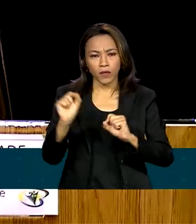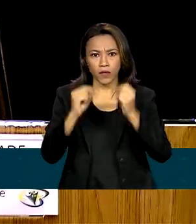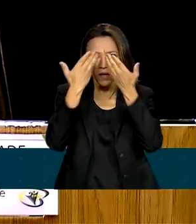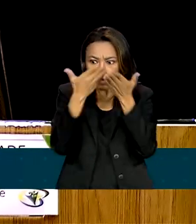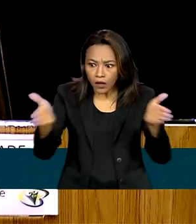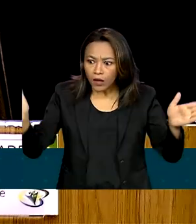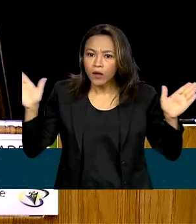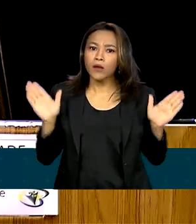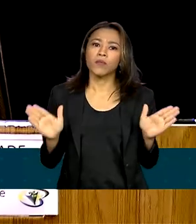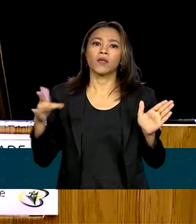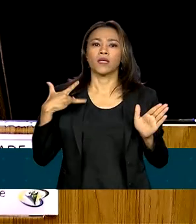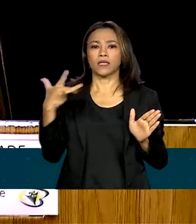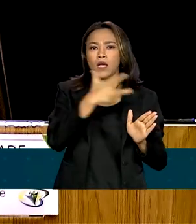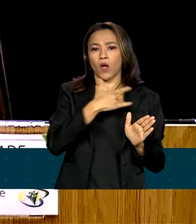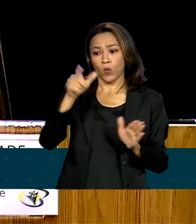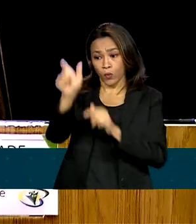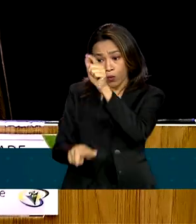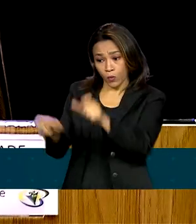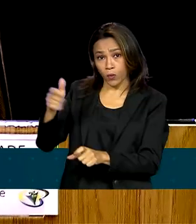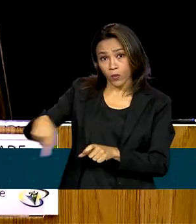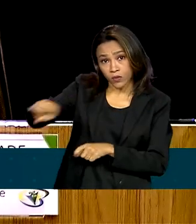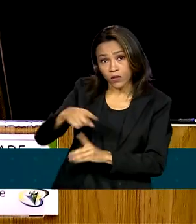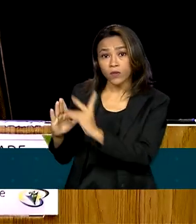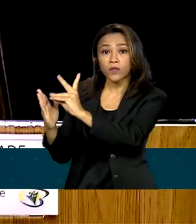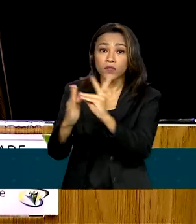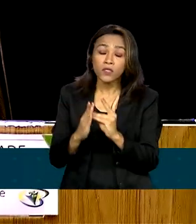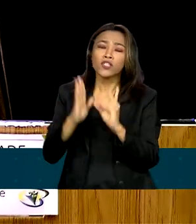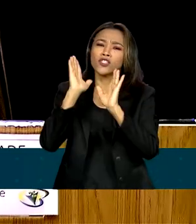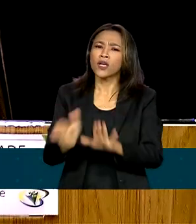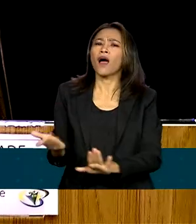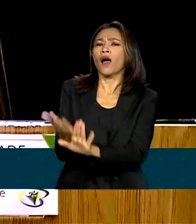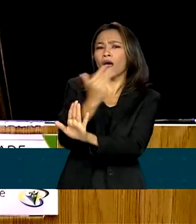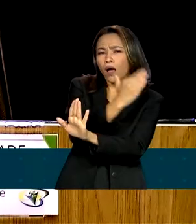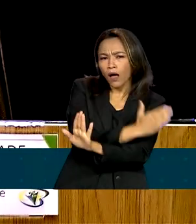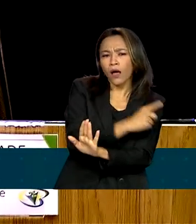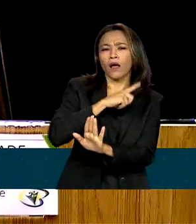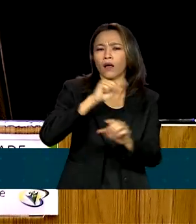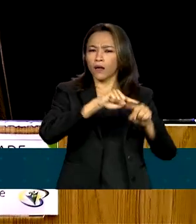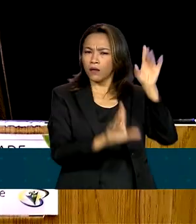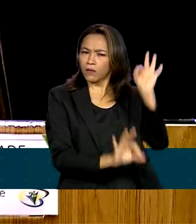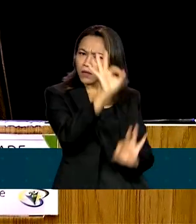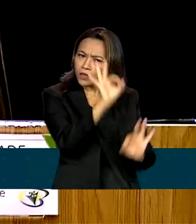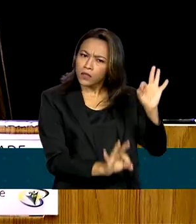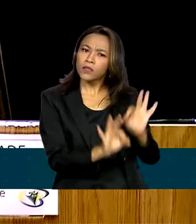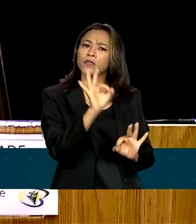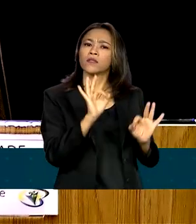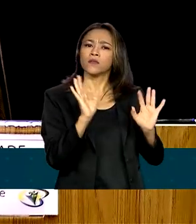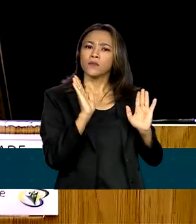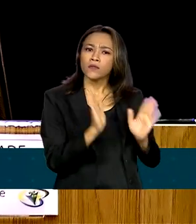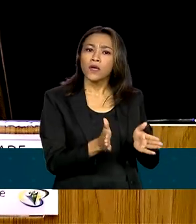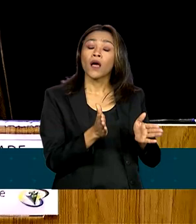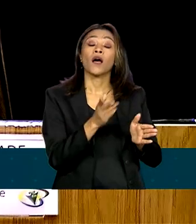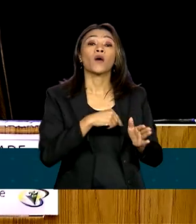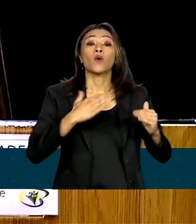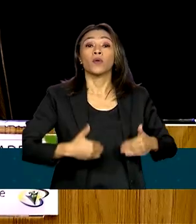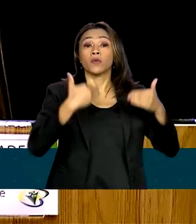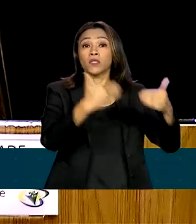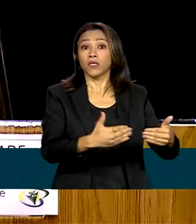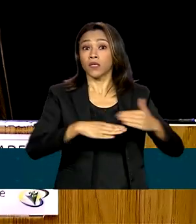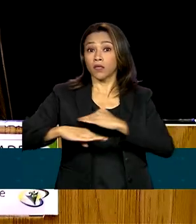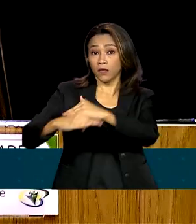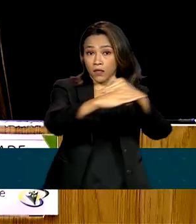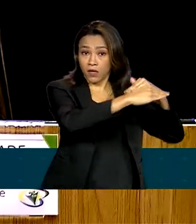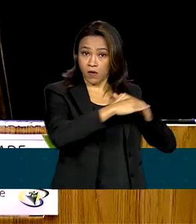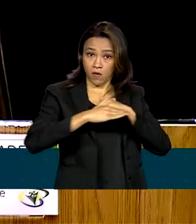indígena, da mesma forma como já estabeleci uma agenda com o Ministério da Igualdade Racial